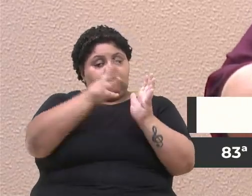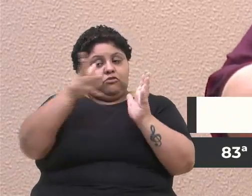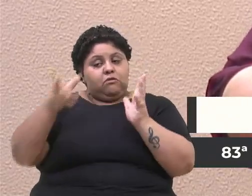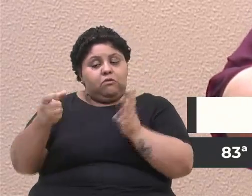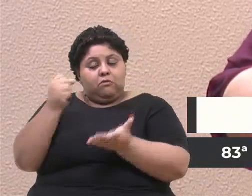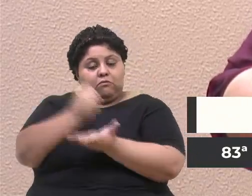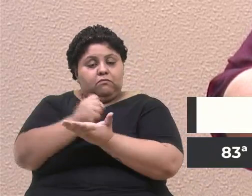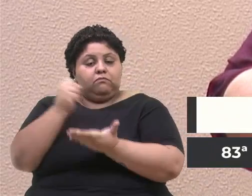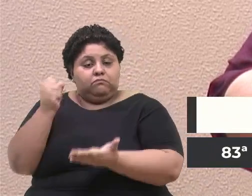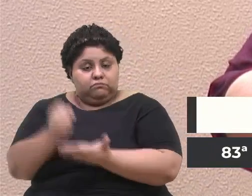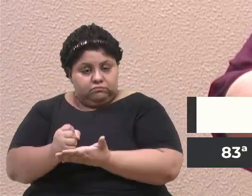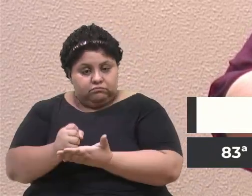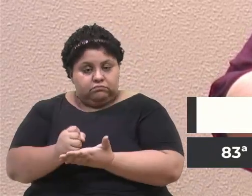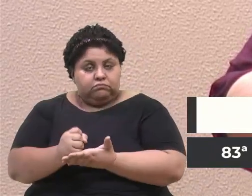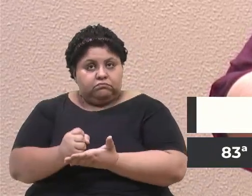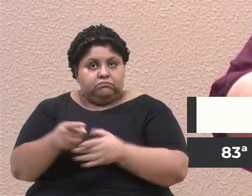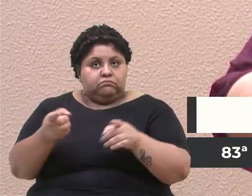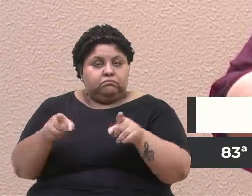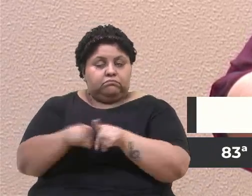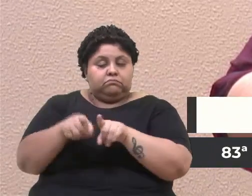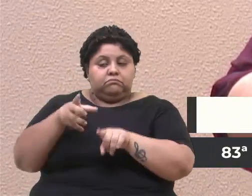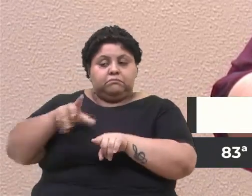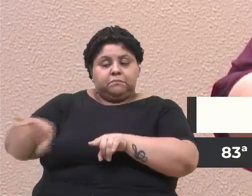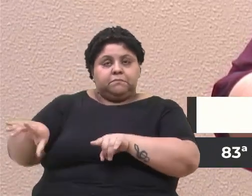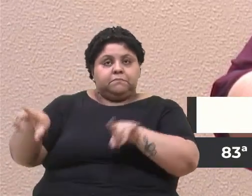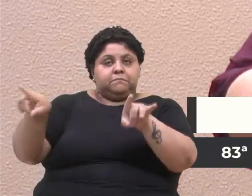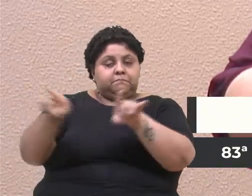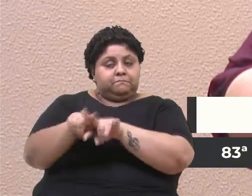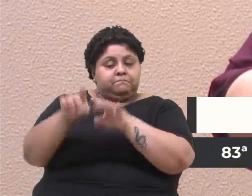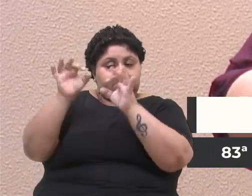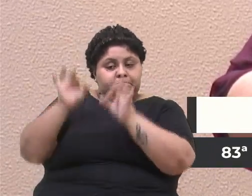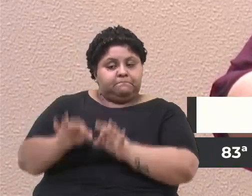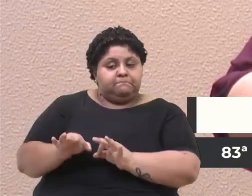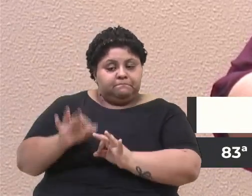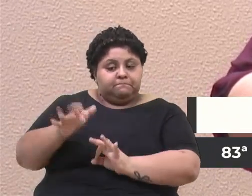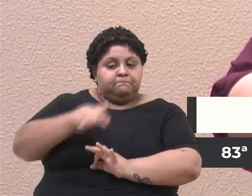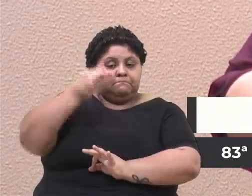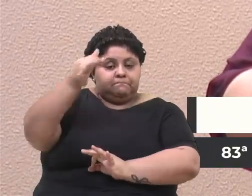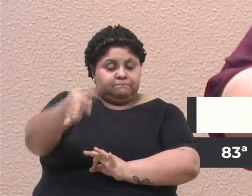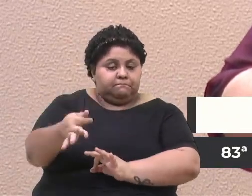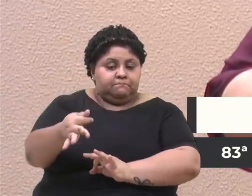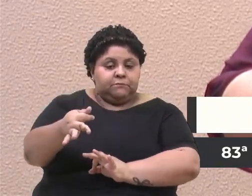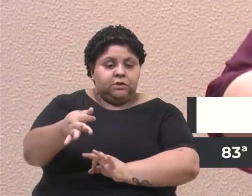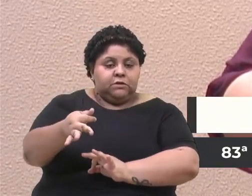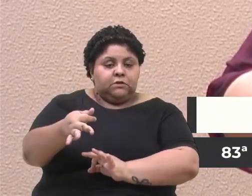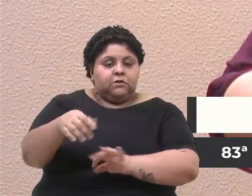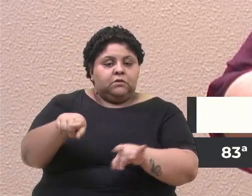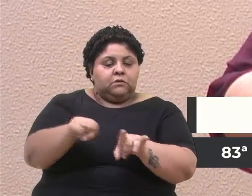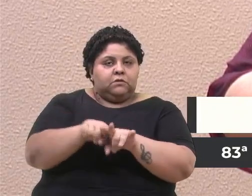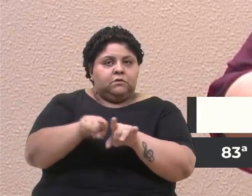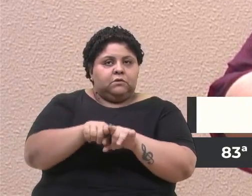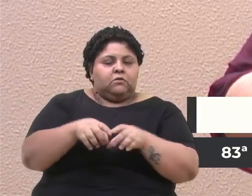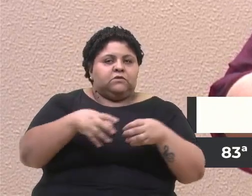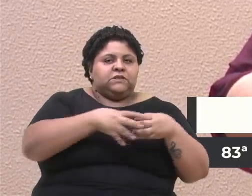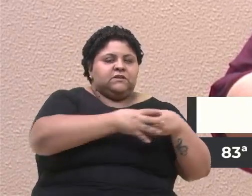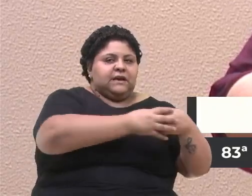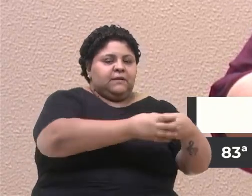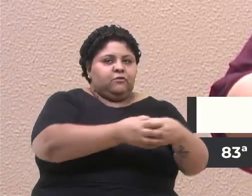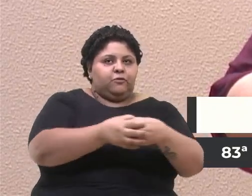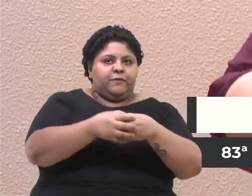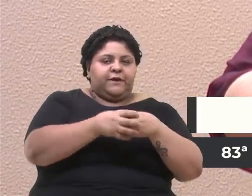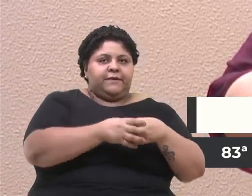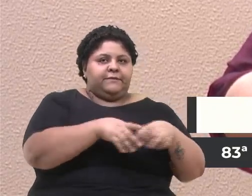contraprestações pecuniárias devidas à futura concessionária dependerão de indicadores de desempenho que deverão